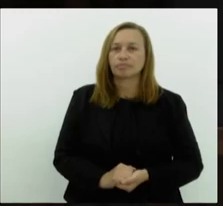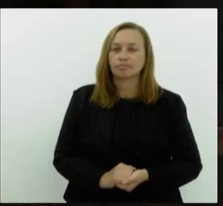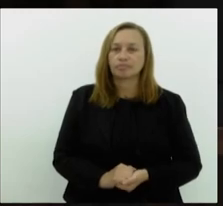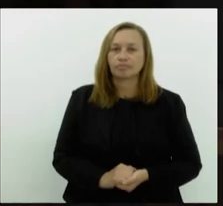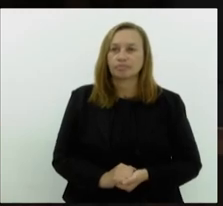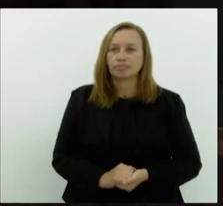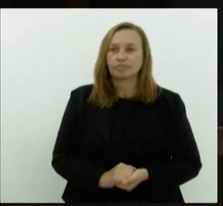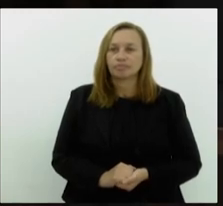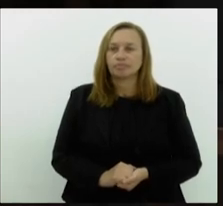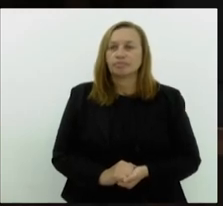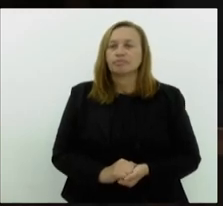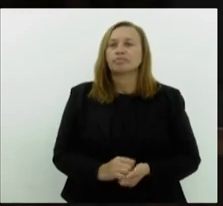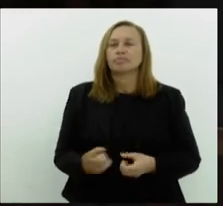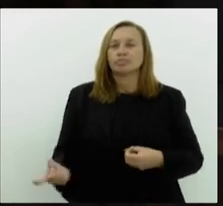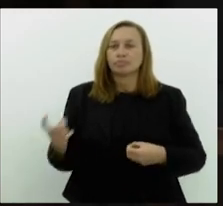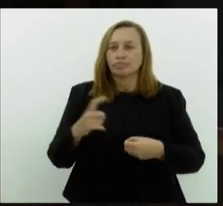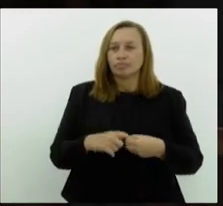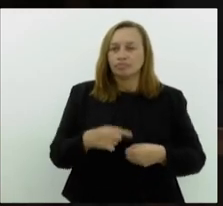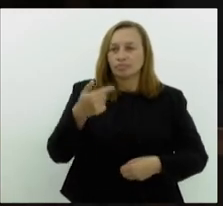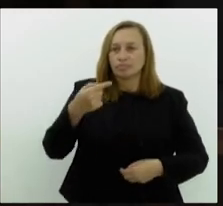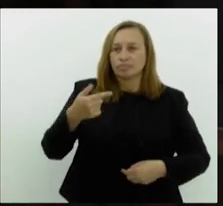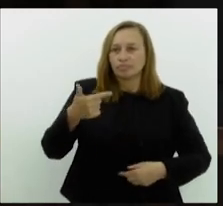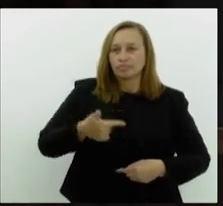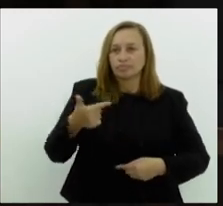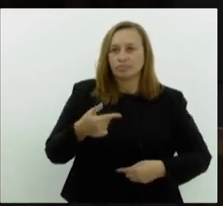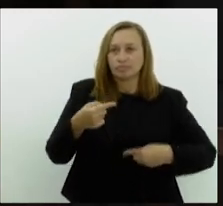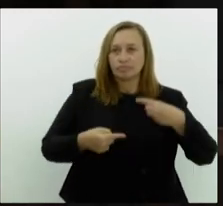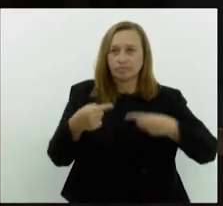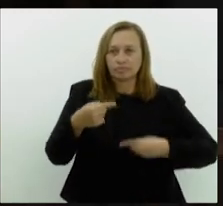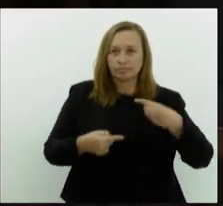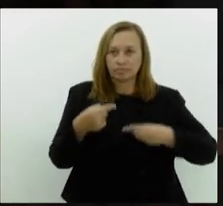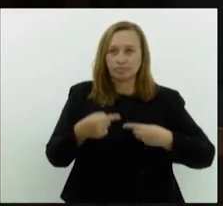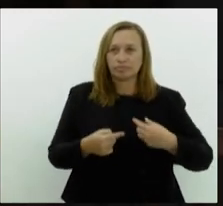Vai a redação do vencido para a segunda discussão.